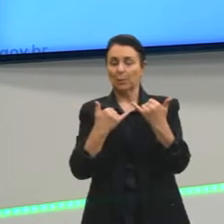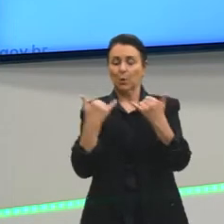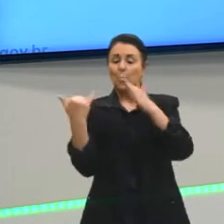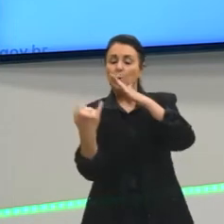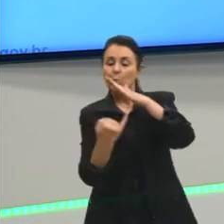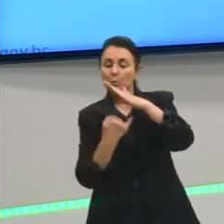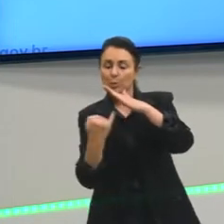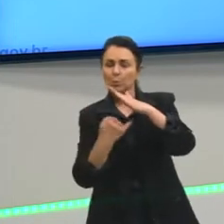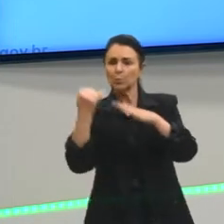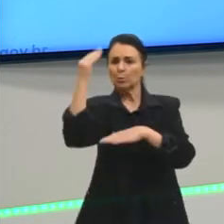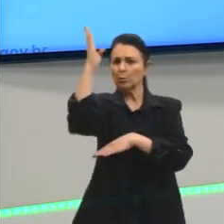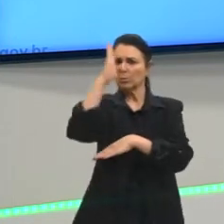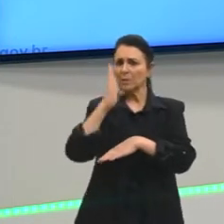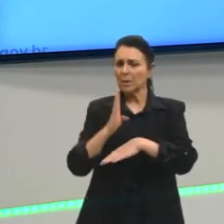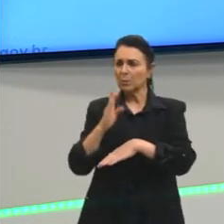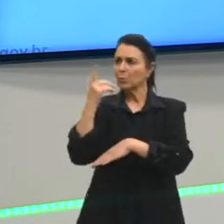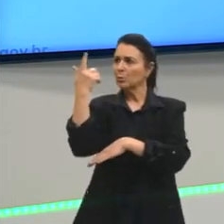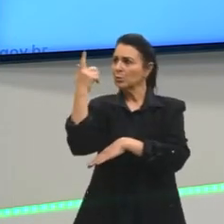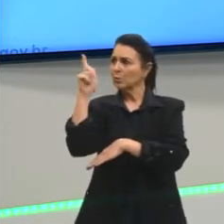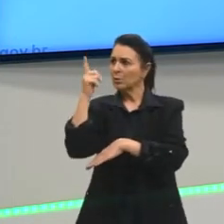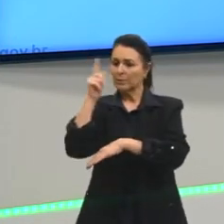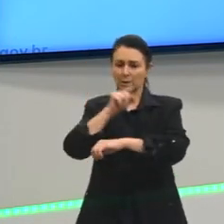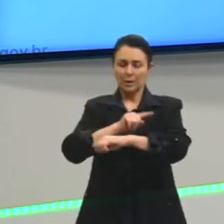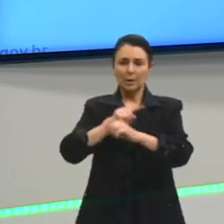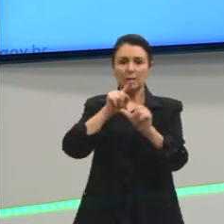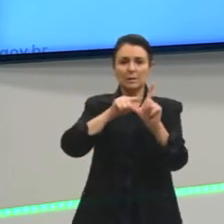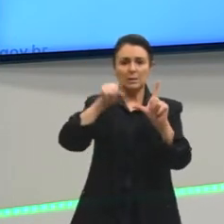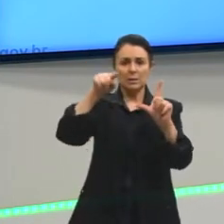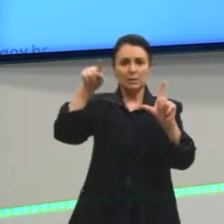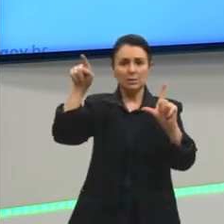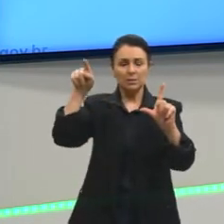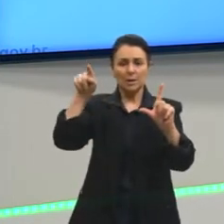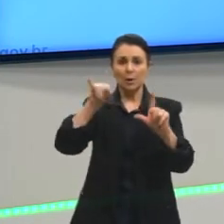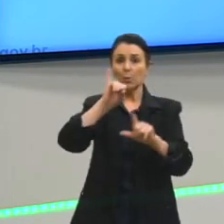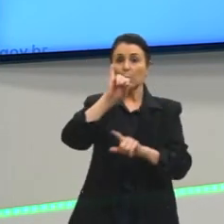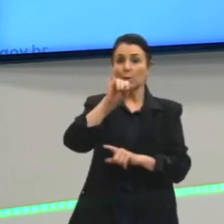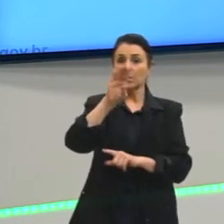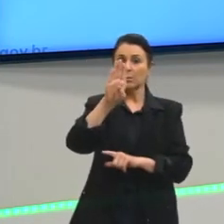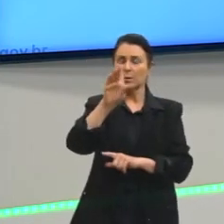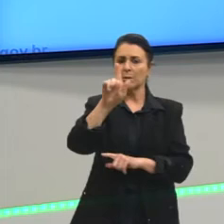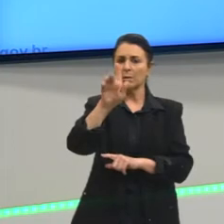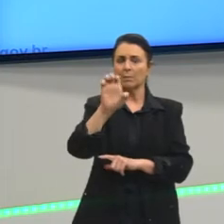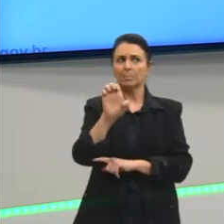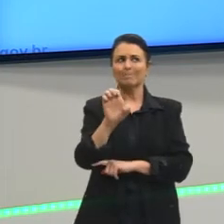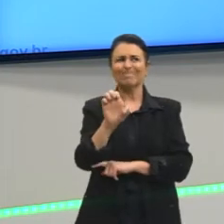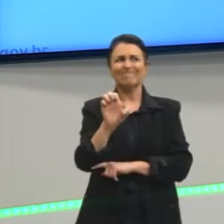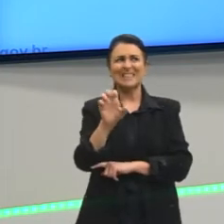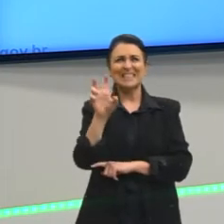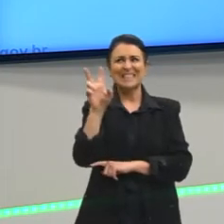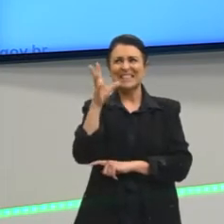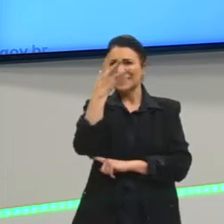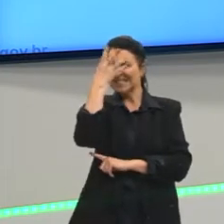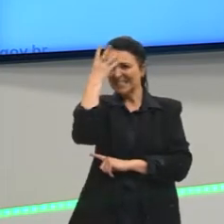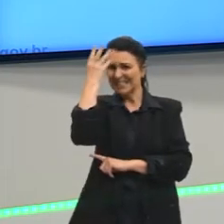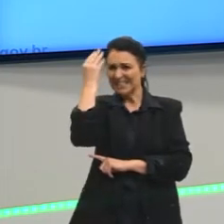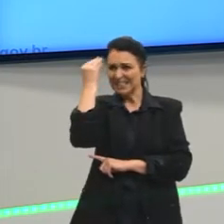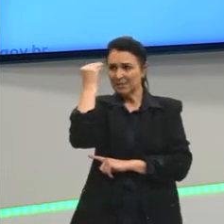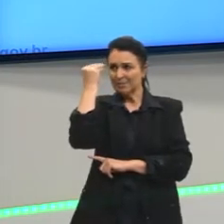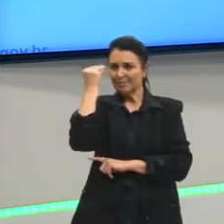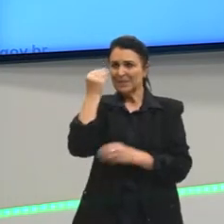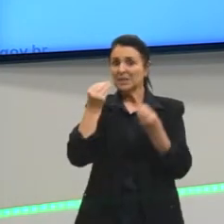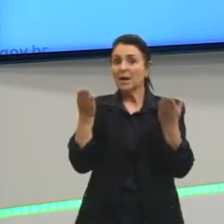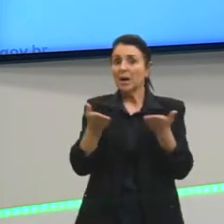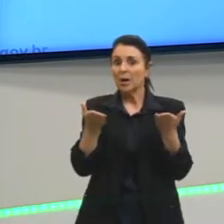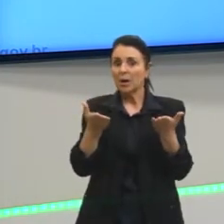Geografia e Estatística fez uma pesquisa, que é o famoso IBGE. Não lembro do dado, tá? A dica para vocês